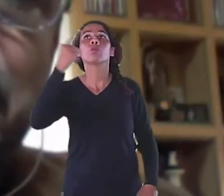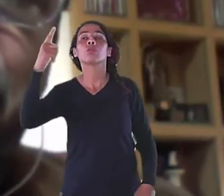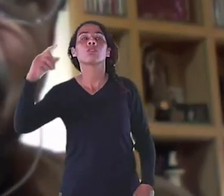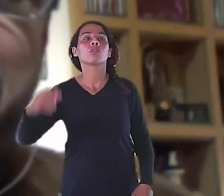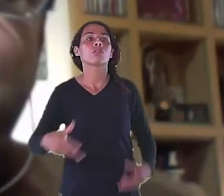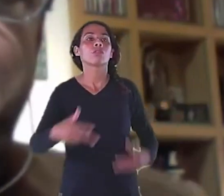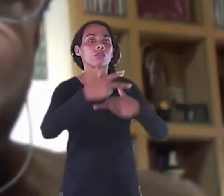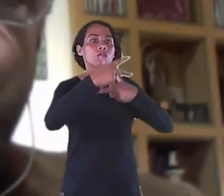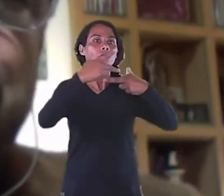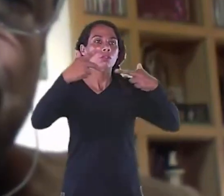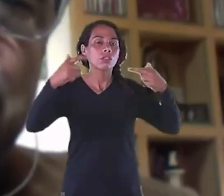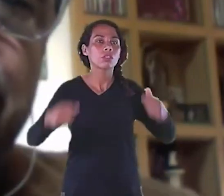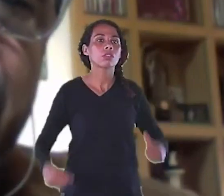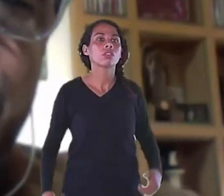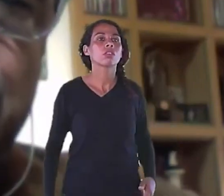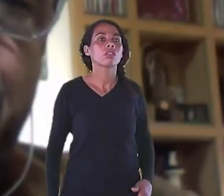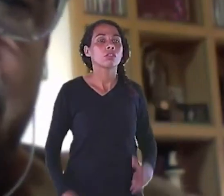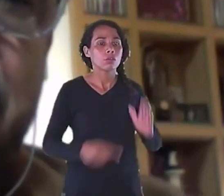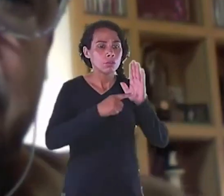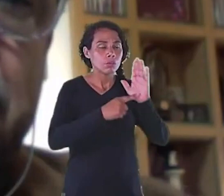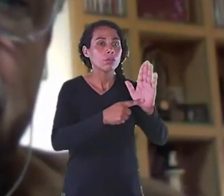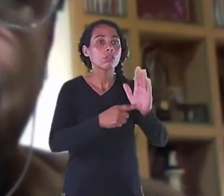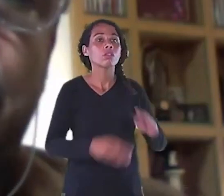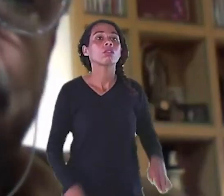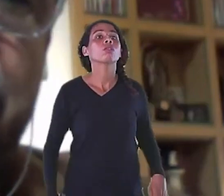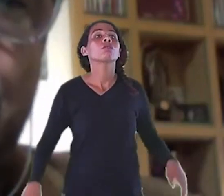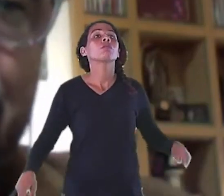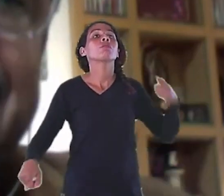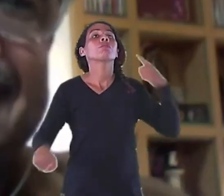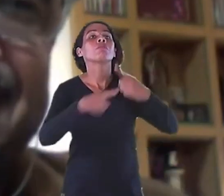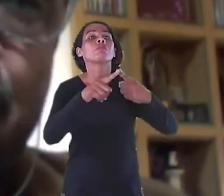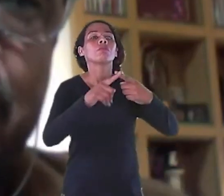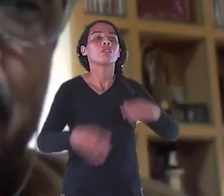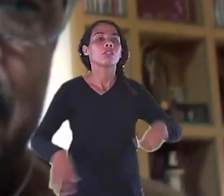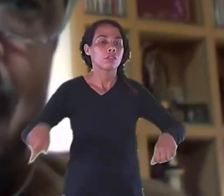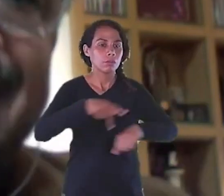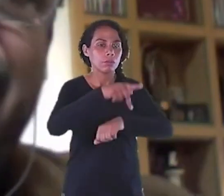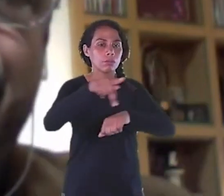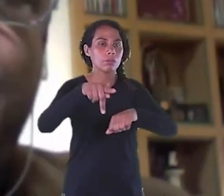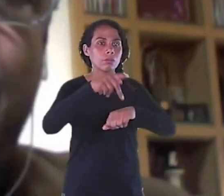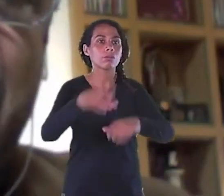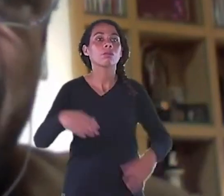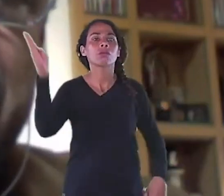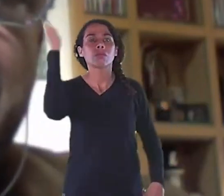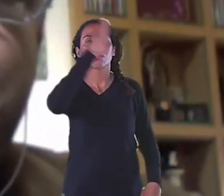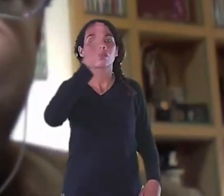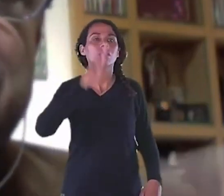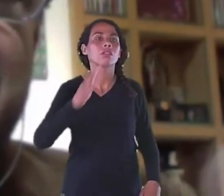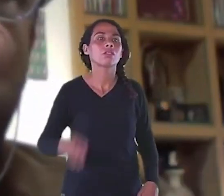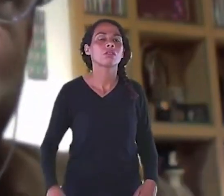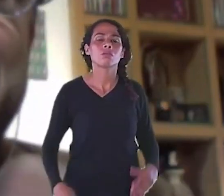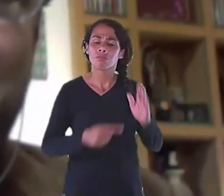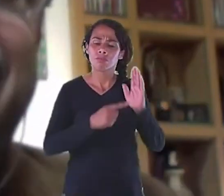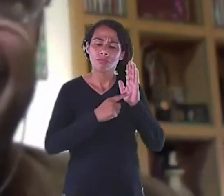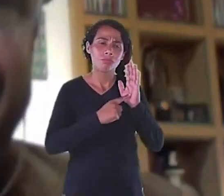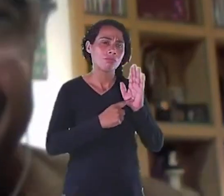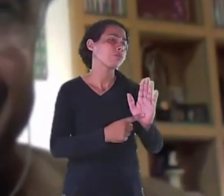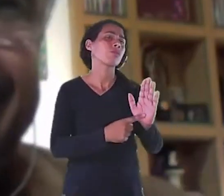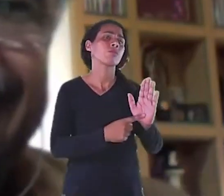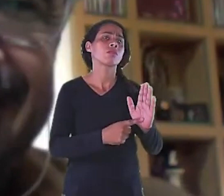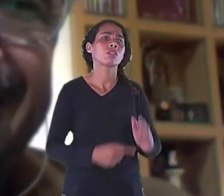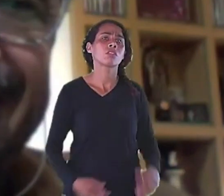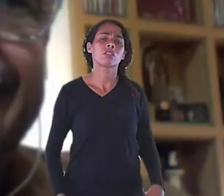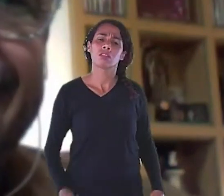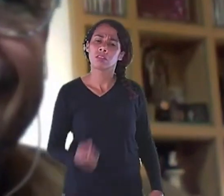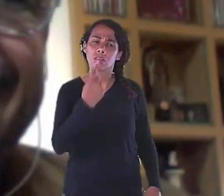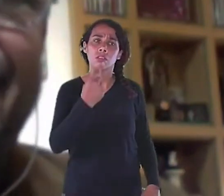Porque pelo percurso Que nós tivemos De processo histórico De industrialização Levou Ao design nosso A ser o que ele é